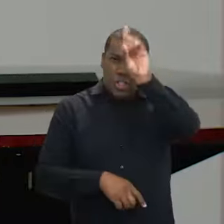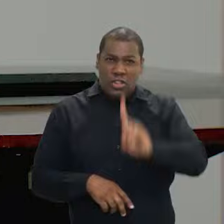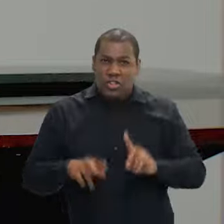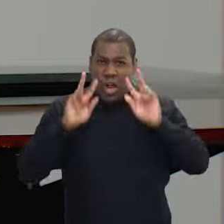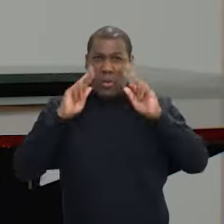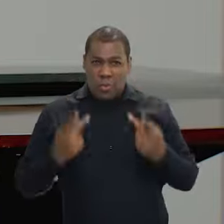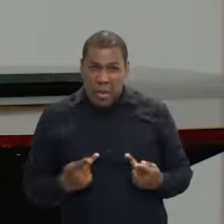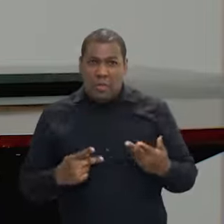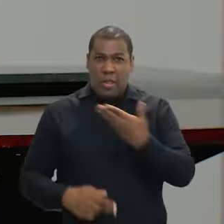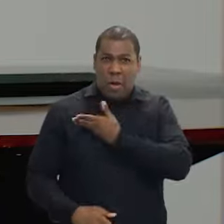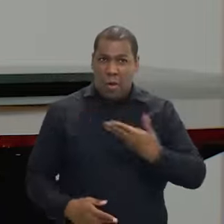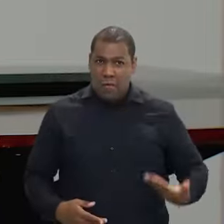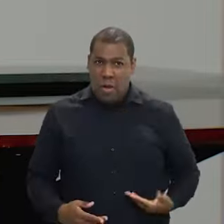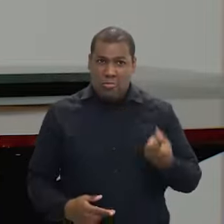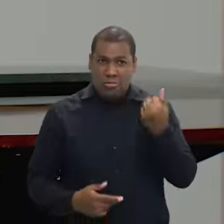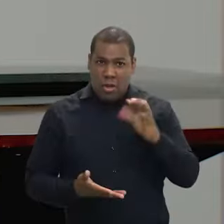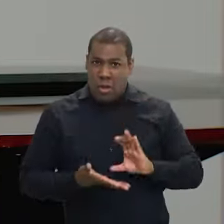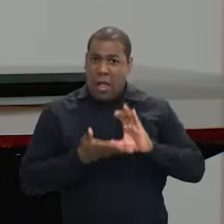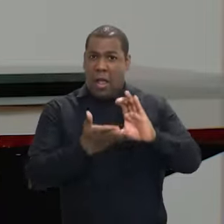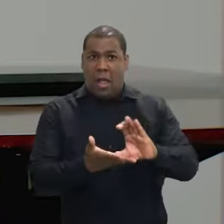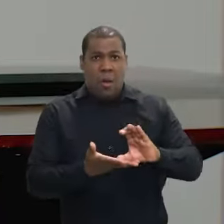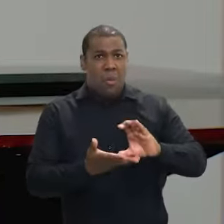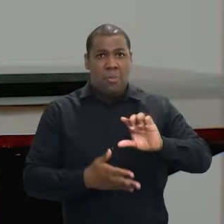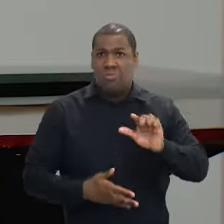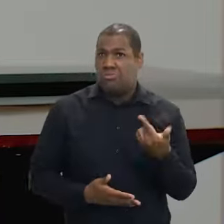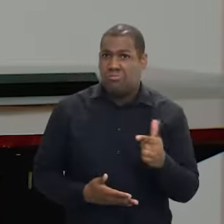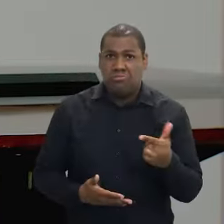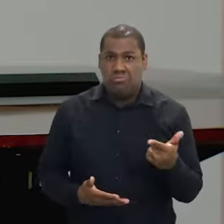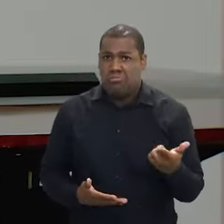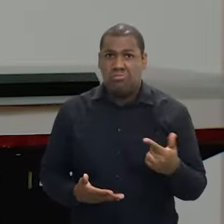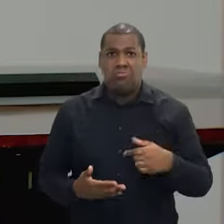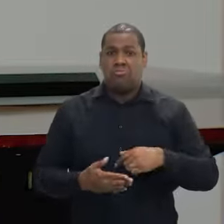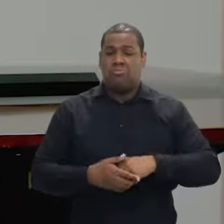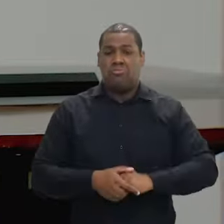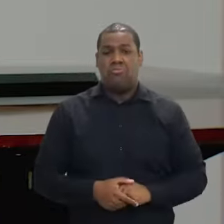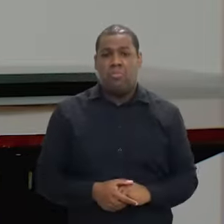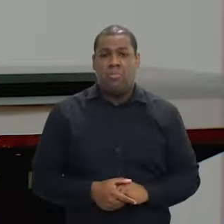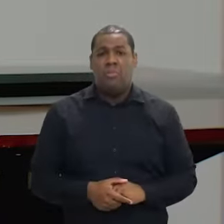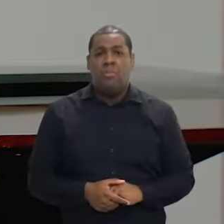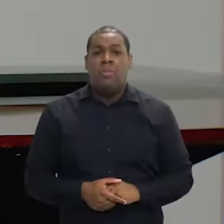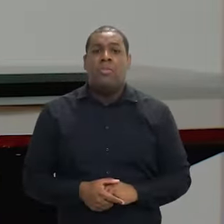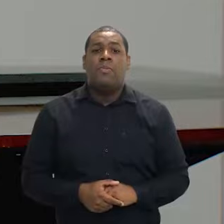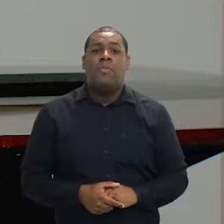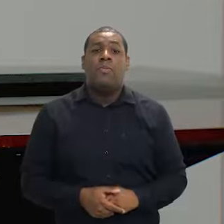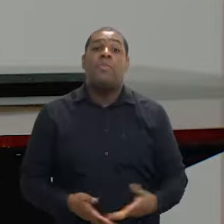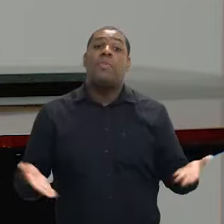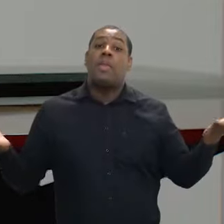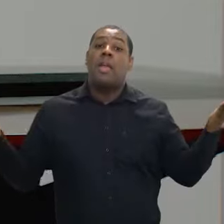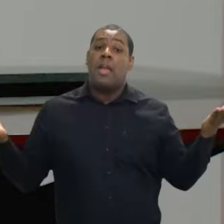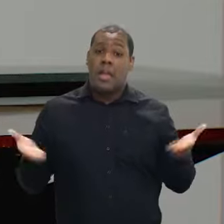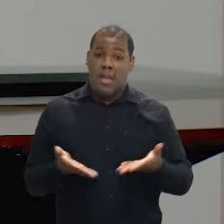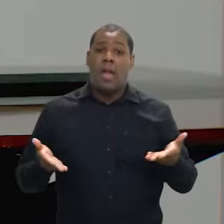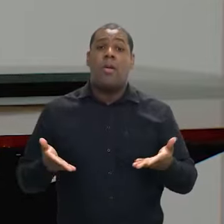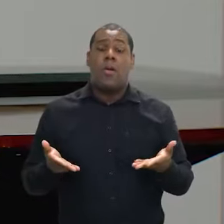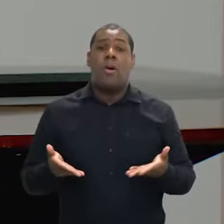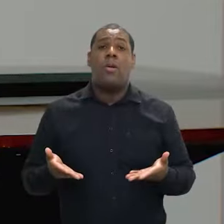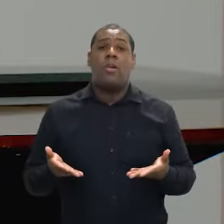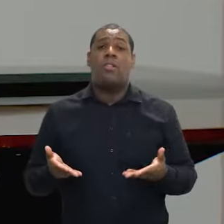investidos, não foram bem executadas ao longo dos últimos anos, né? Anteriores à nossa gestão.